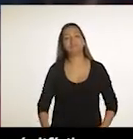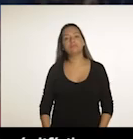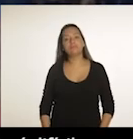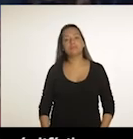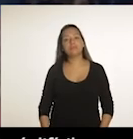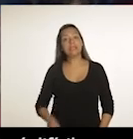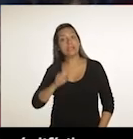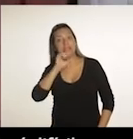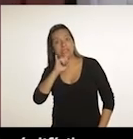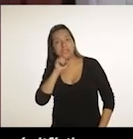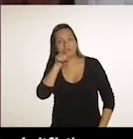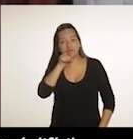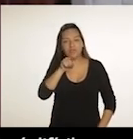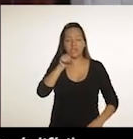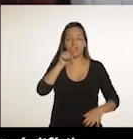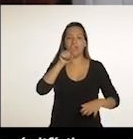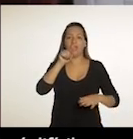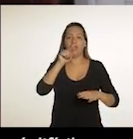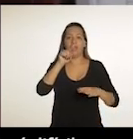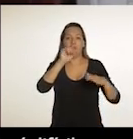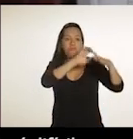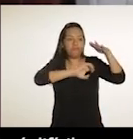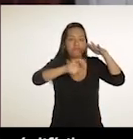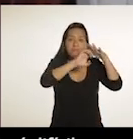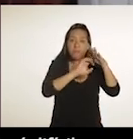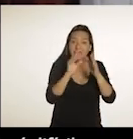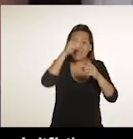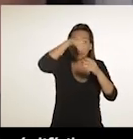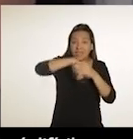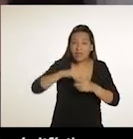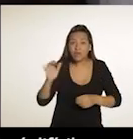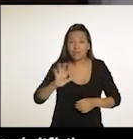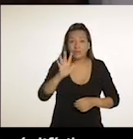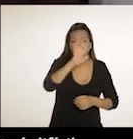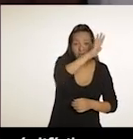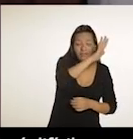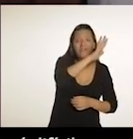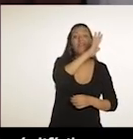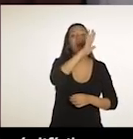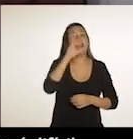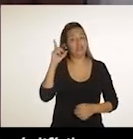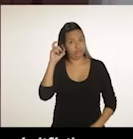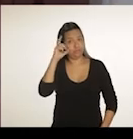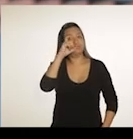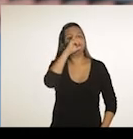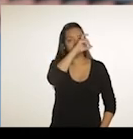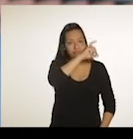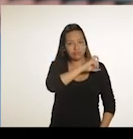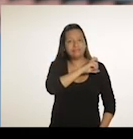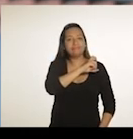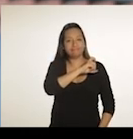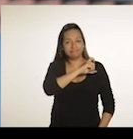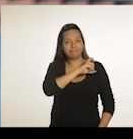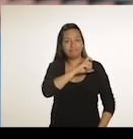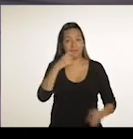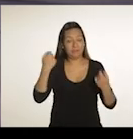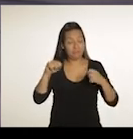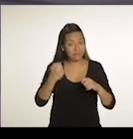Quando você é empreendedor na comunidade, você não tem suporte nenhum. Você manter um negócio é difícil, você